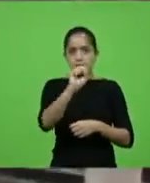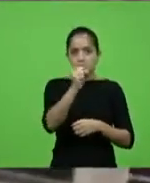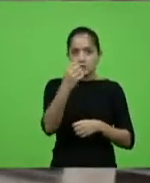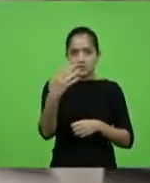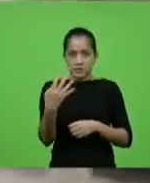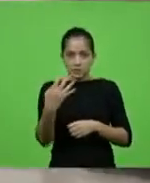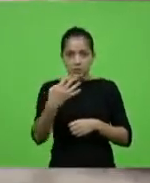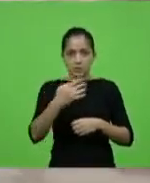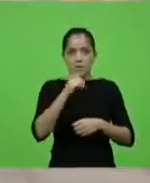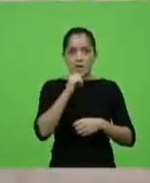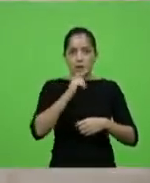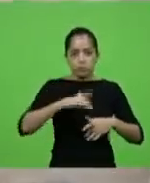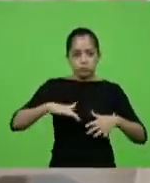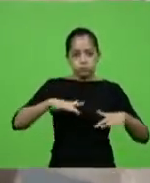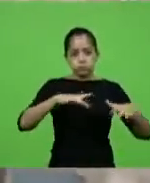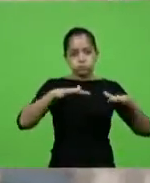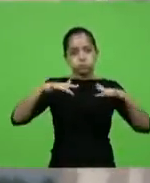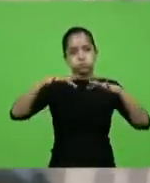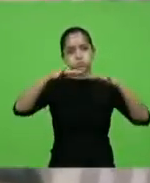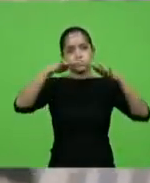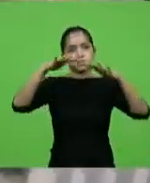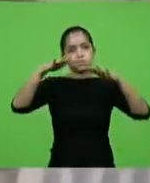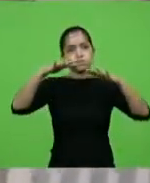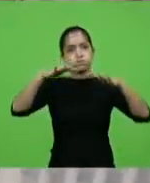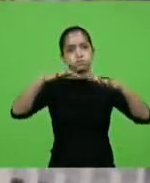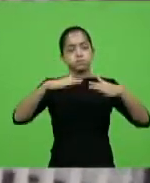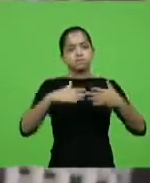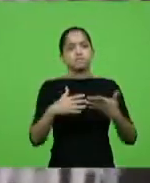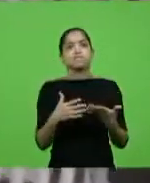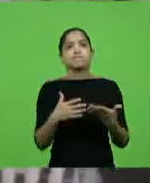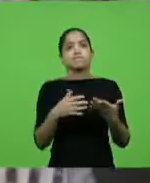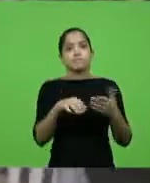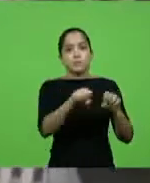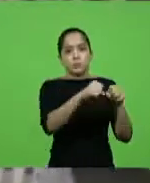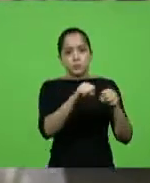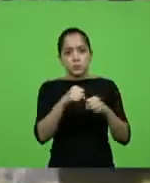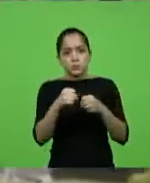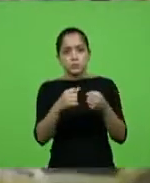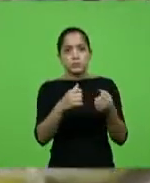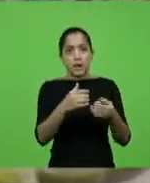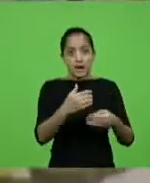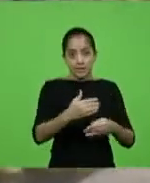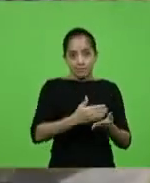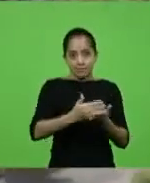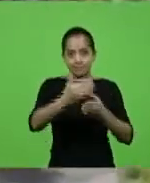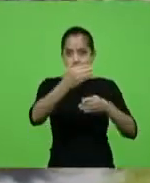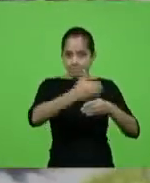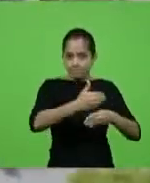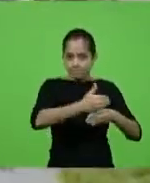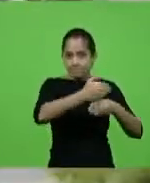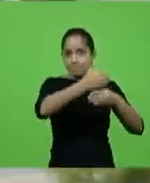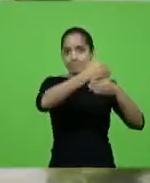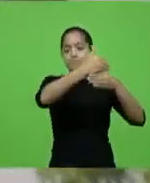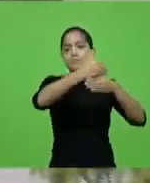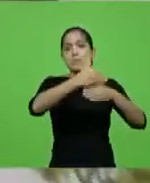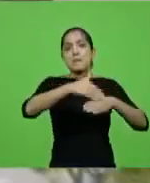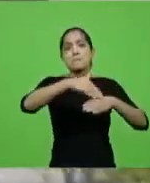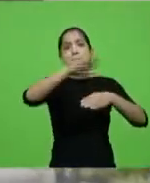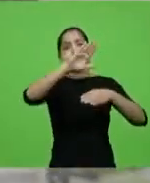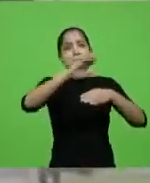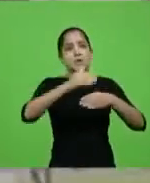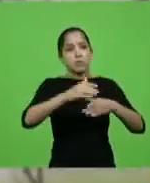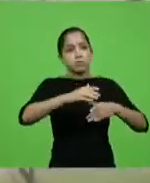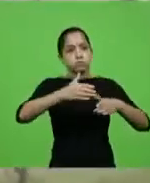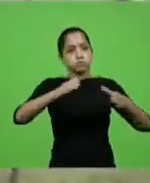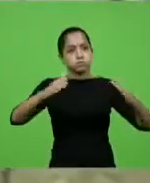que assolou o nosso vale, então foi começado a construir uma barragem. Hoje, a maior barragem de